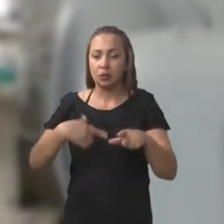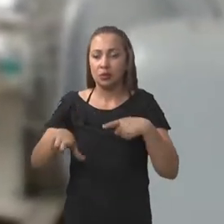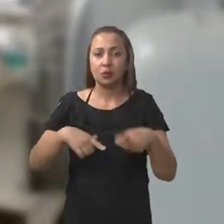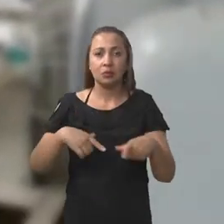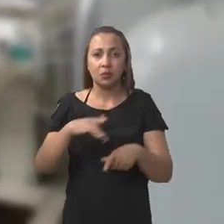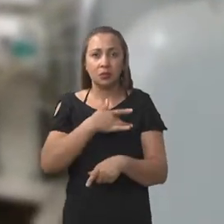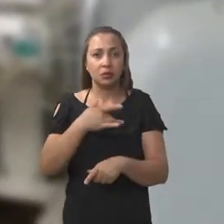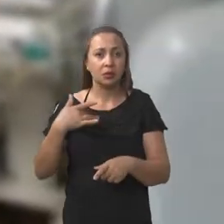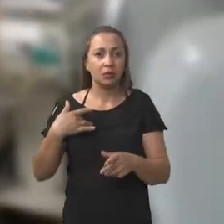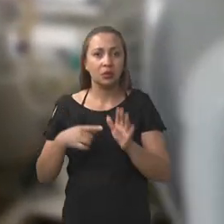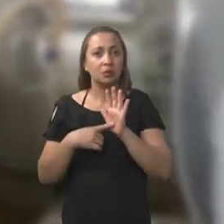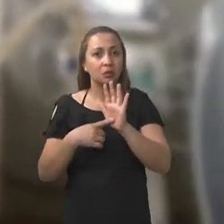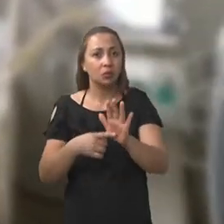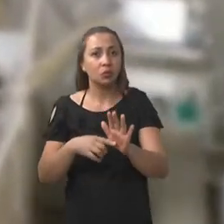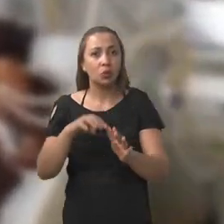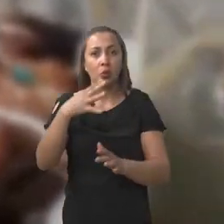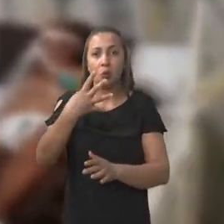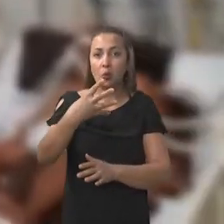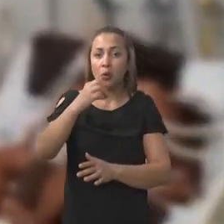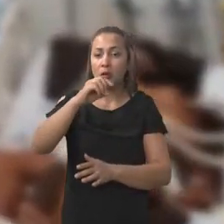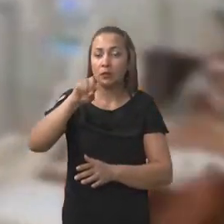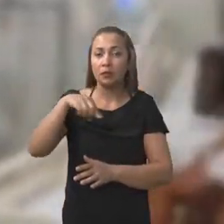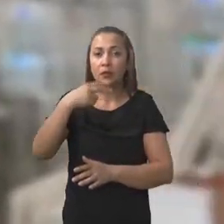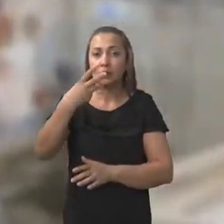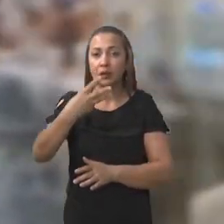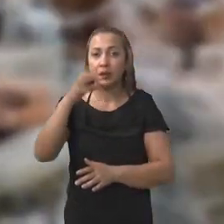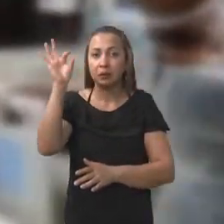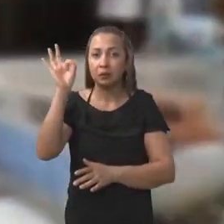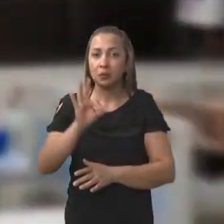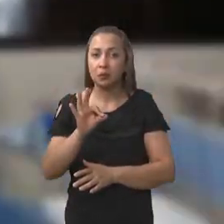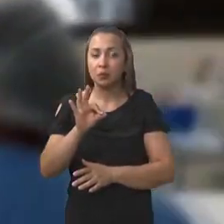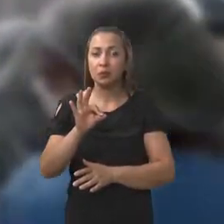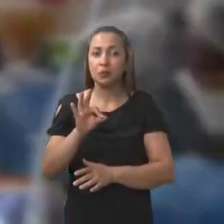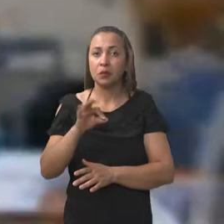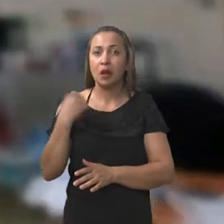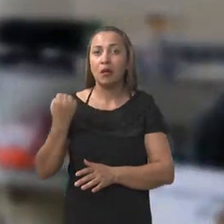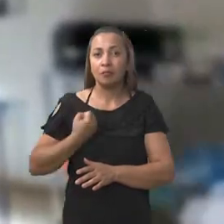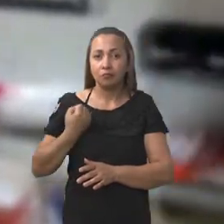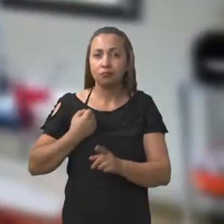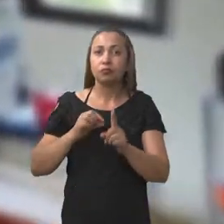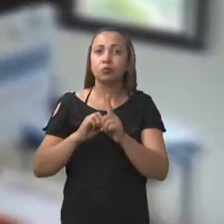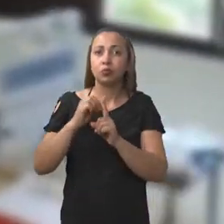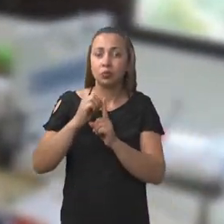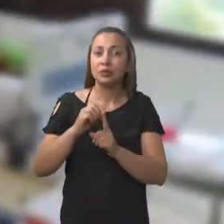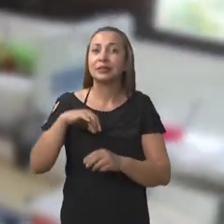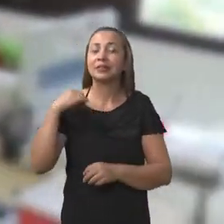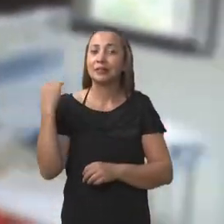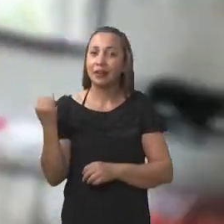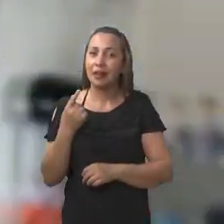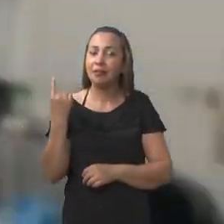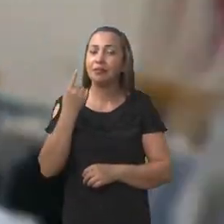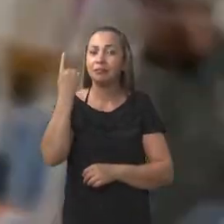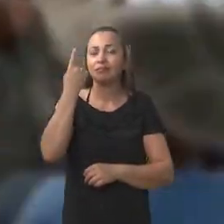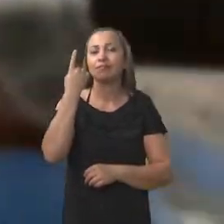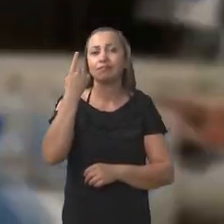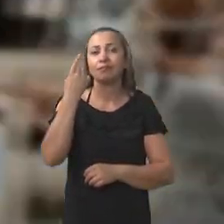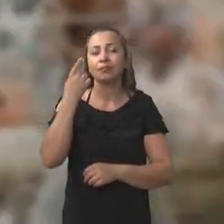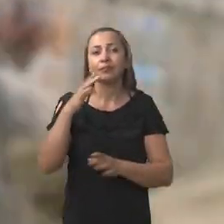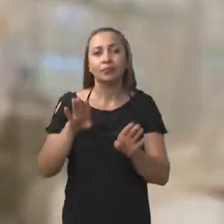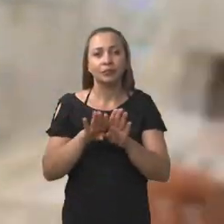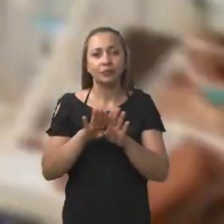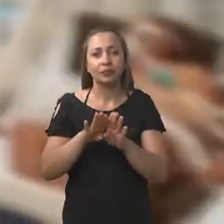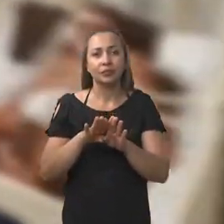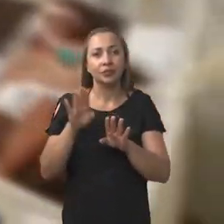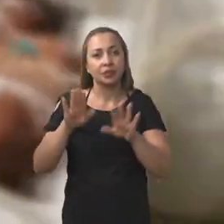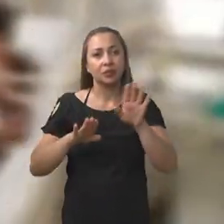os trabalhadores da saúde apresentaram uma prevalência de 40,3%, que é uma prevalência elevada, segundo a literatura,